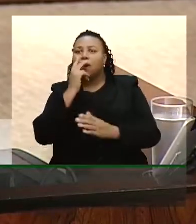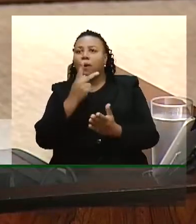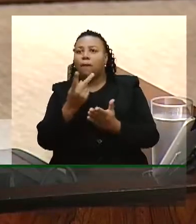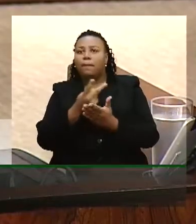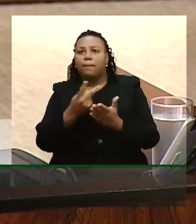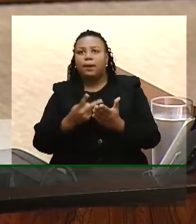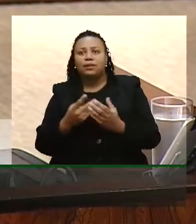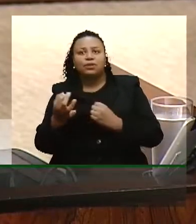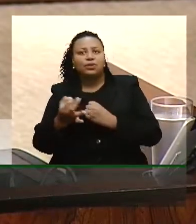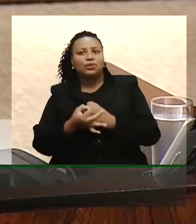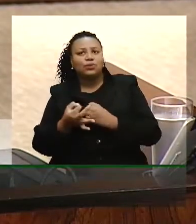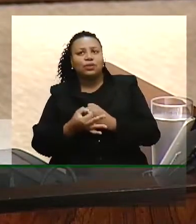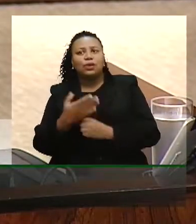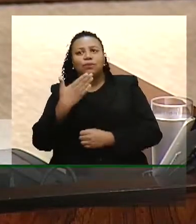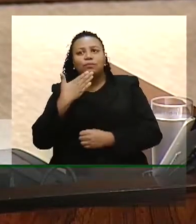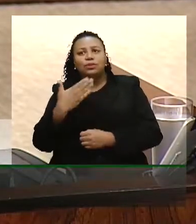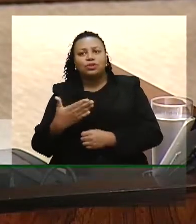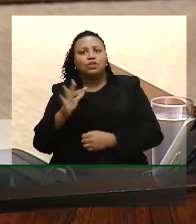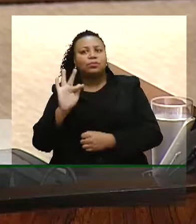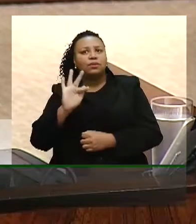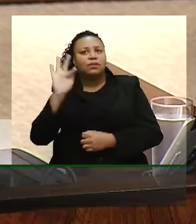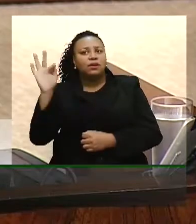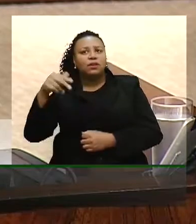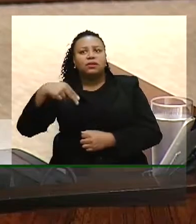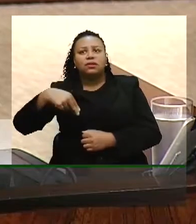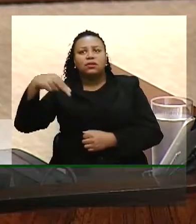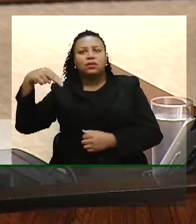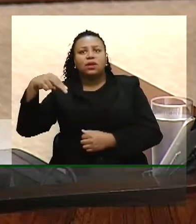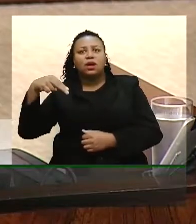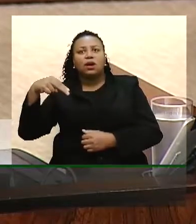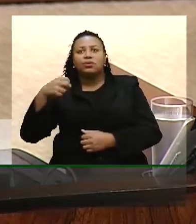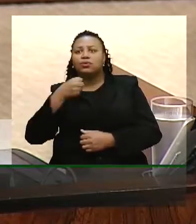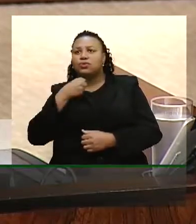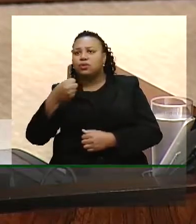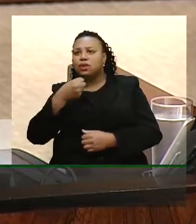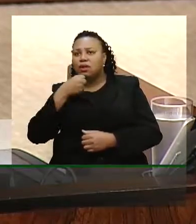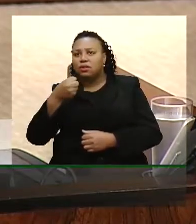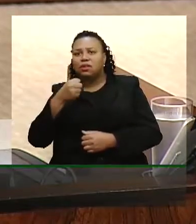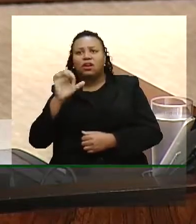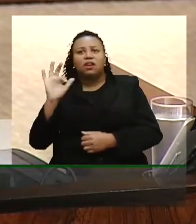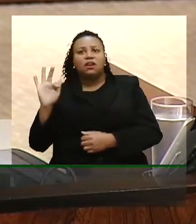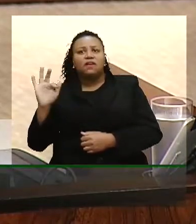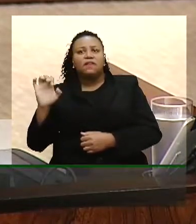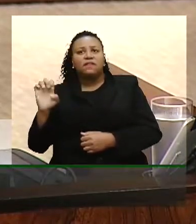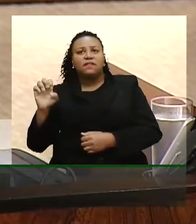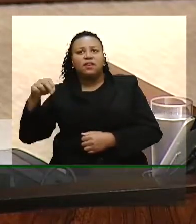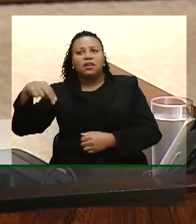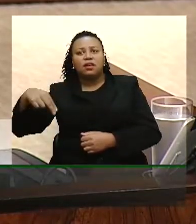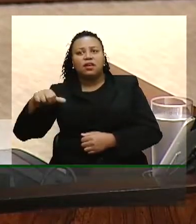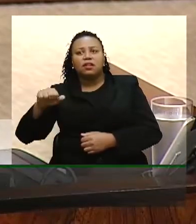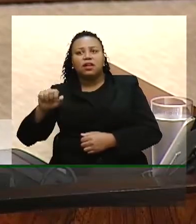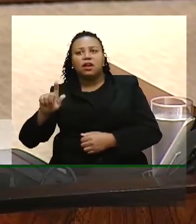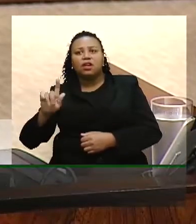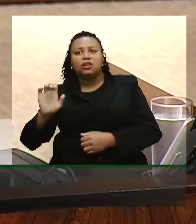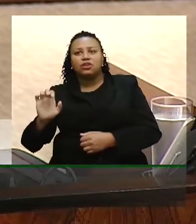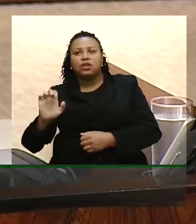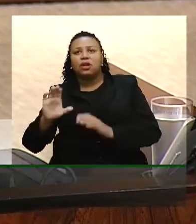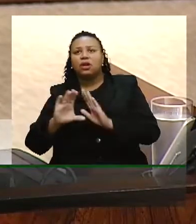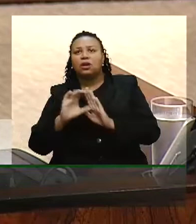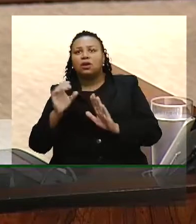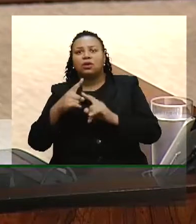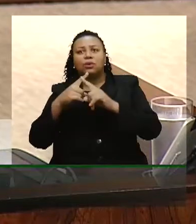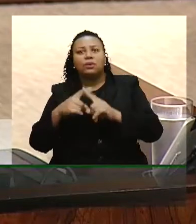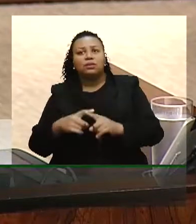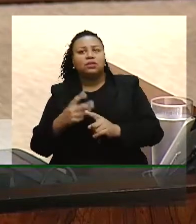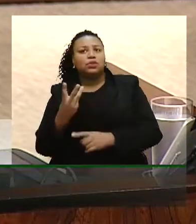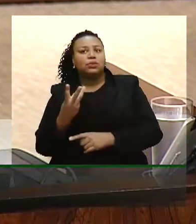jurídico solicitada pela Federação Nacional de Jornalistas, FENAG, ela fere o caput e o inciso